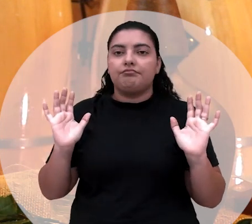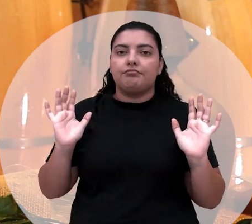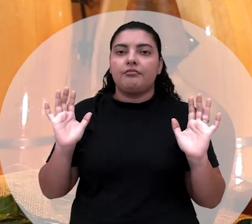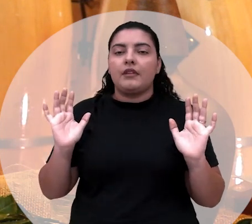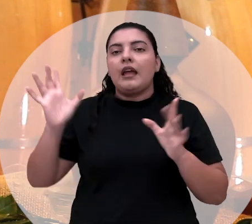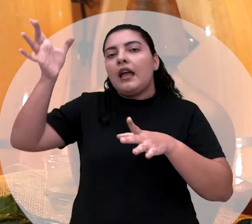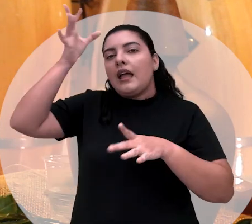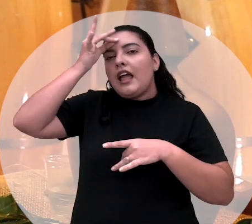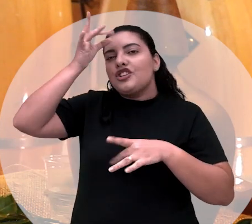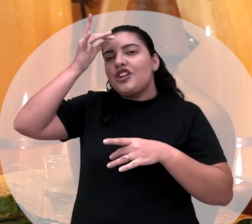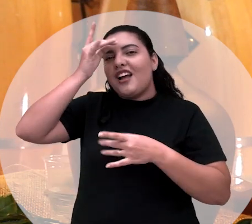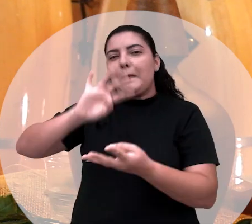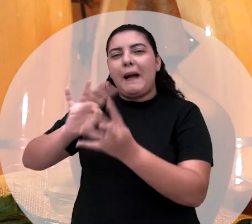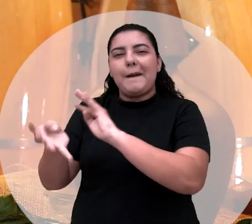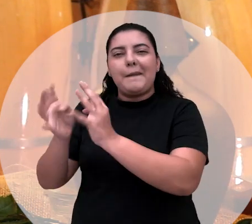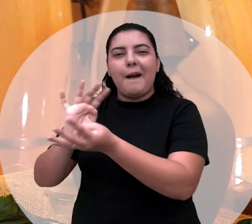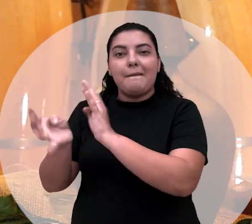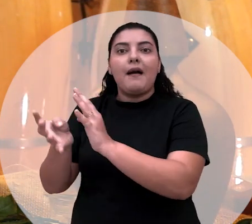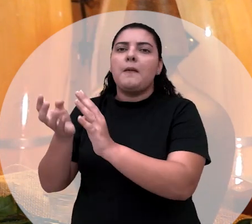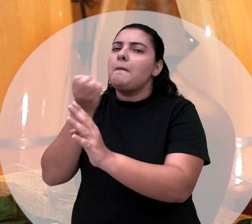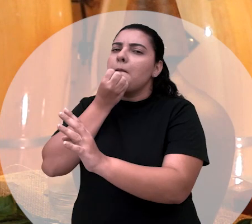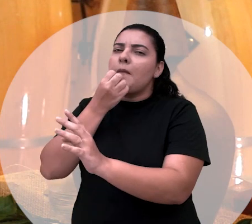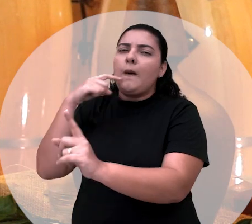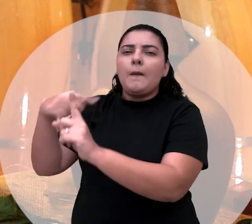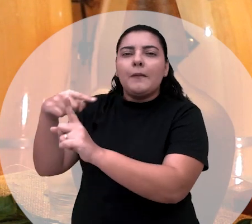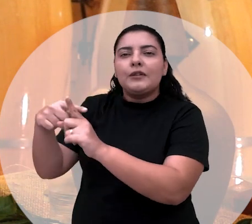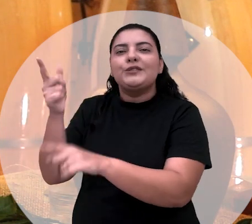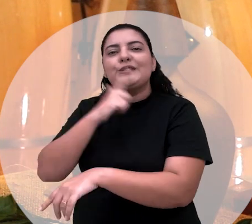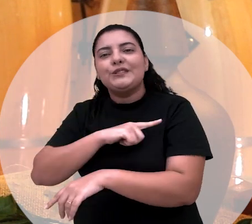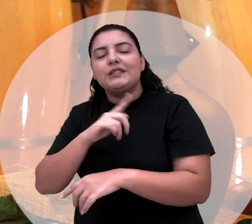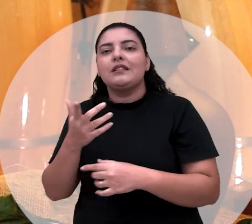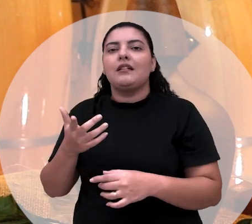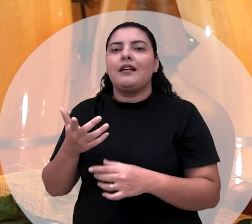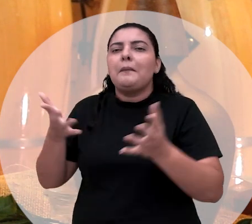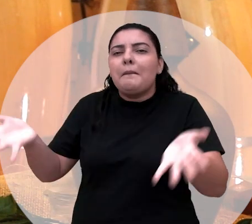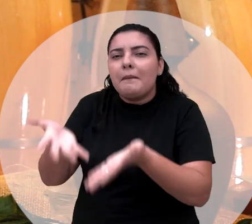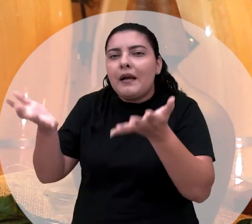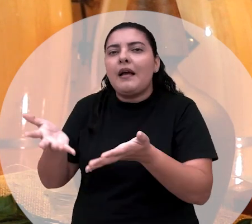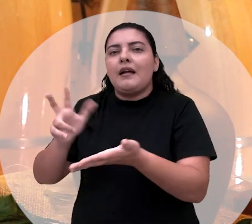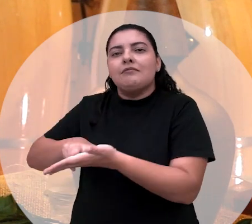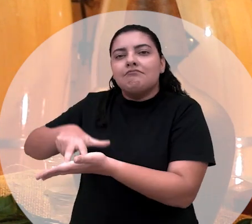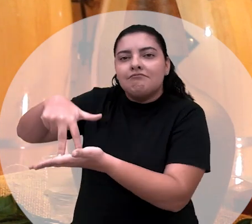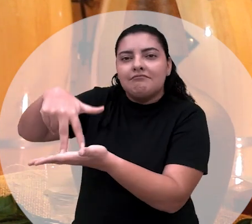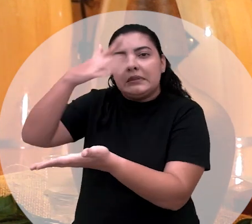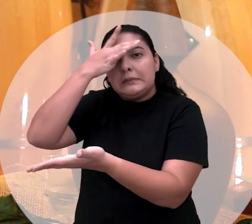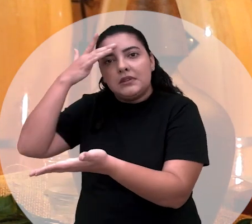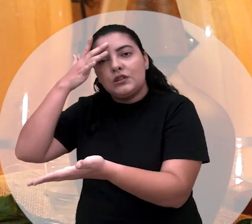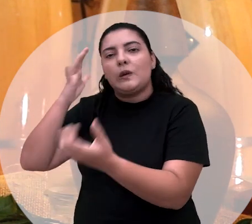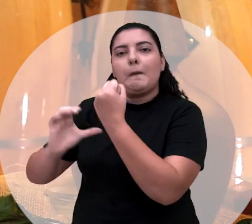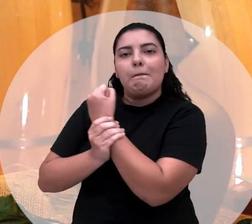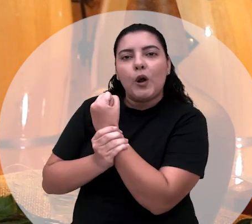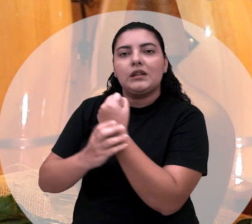entidade girando, tem o seu lado positivo dela girando dali, ela levantando uma pessoa, ela protegendo uma pessoa,